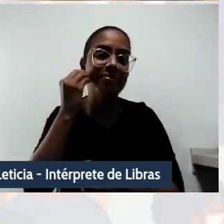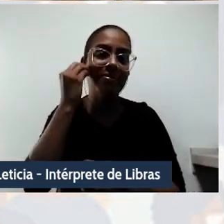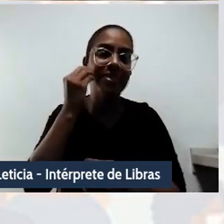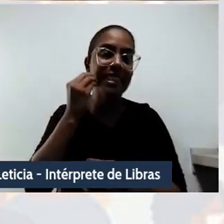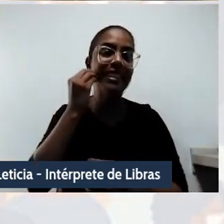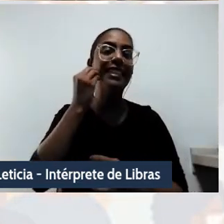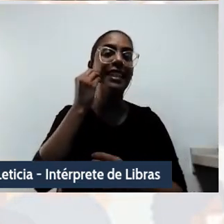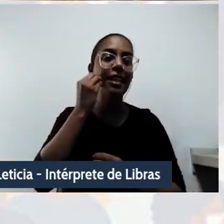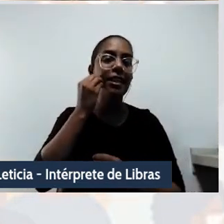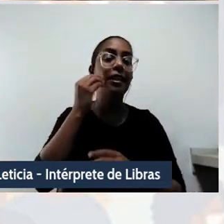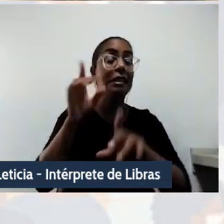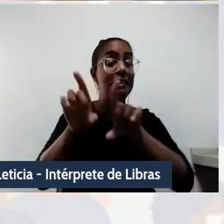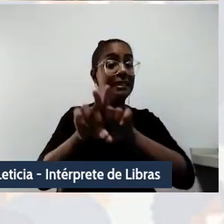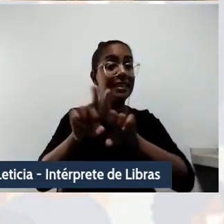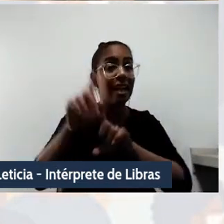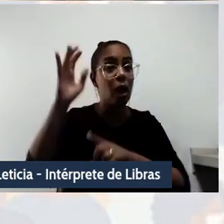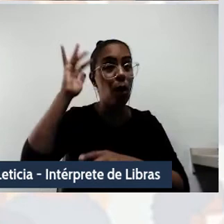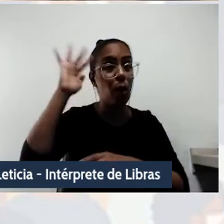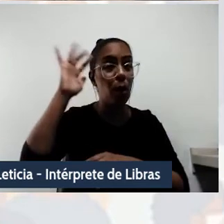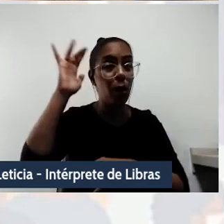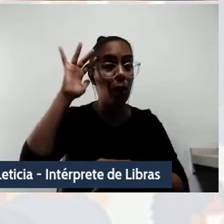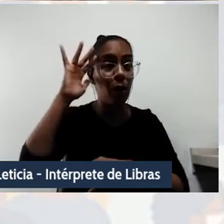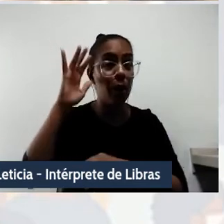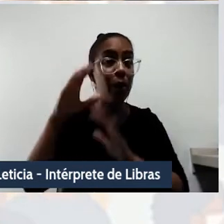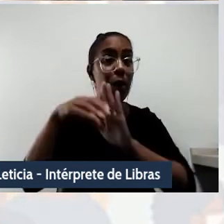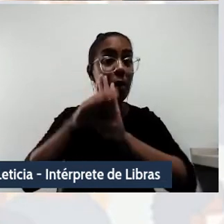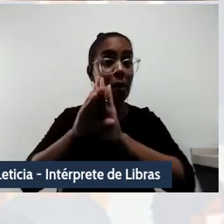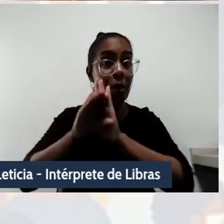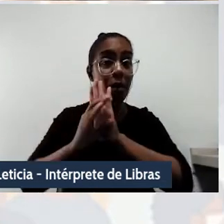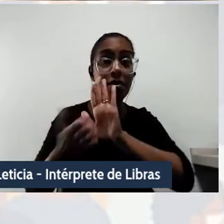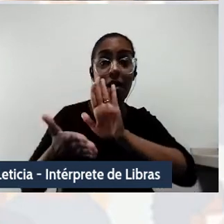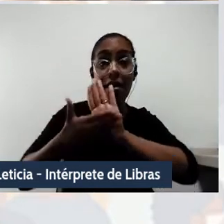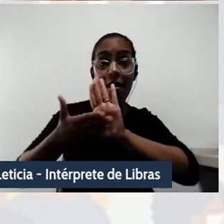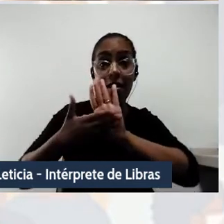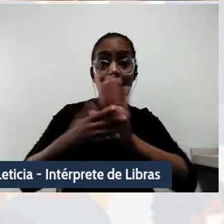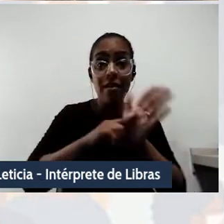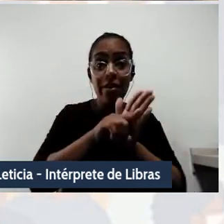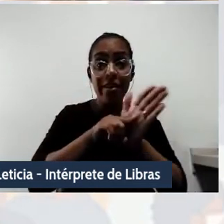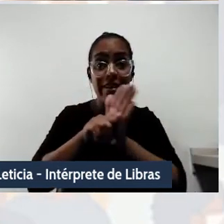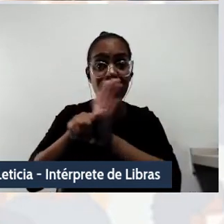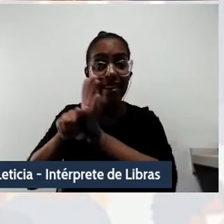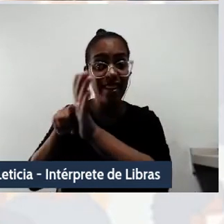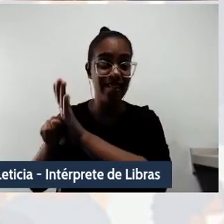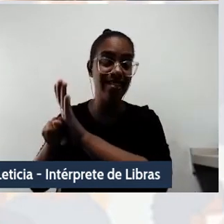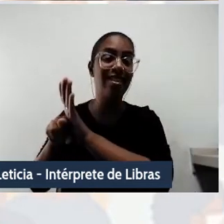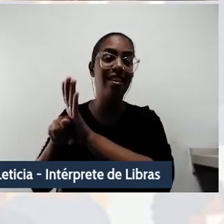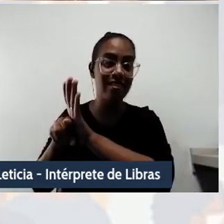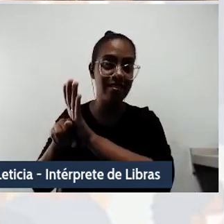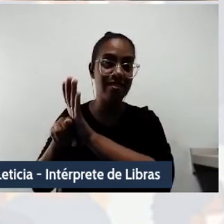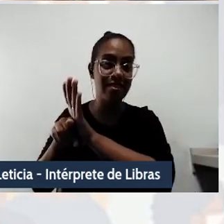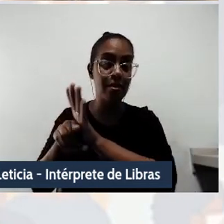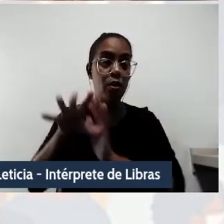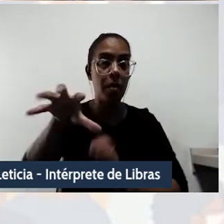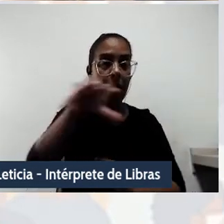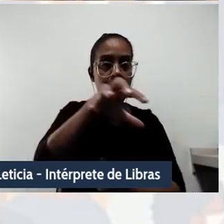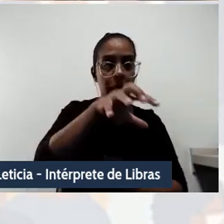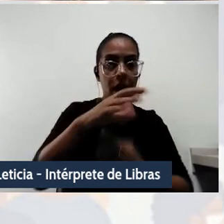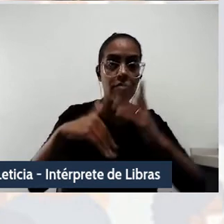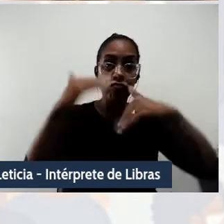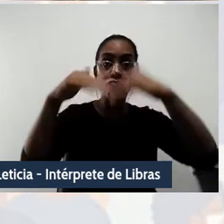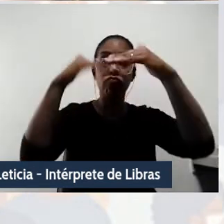repensar criticamente os conceitos que nos propomos analisar, desenvolvimento e região. Ambos